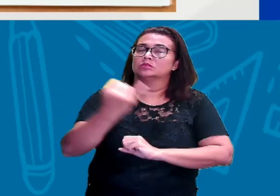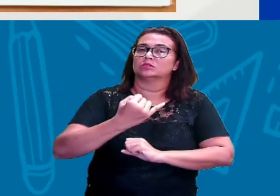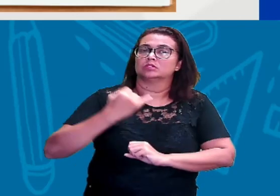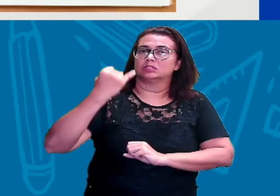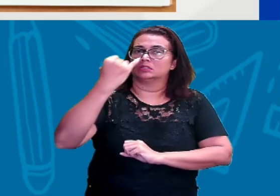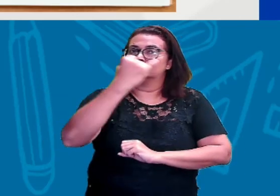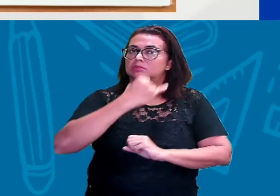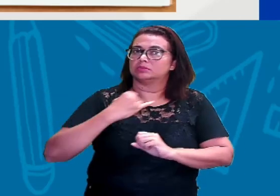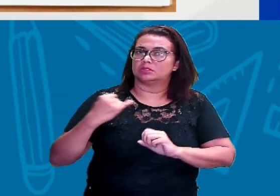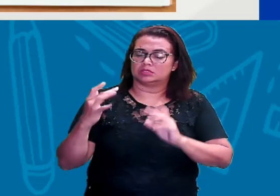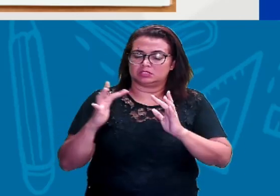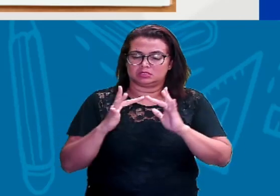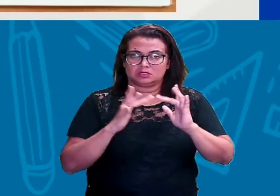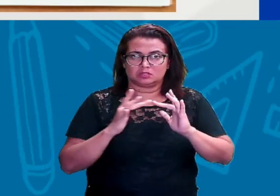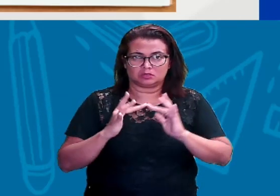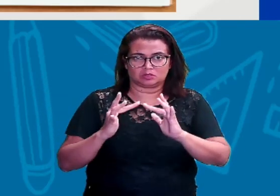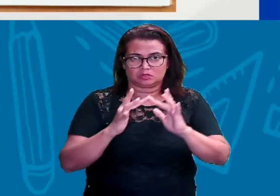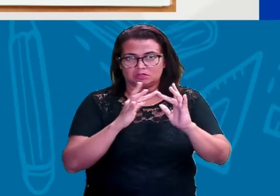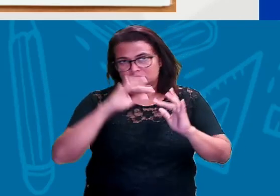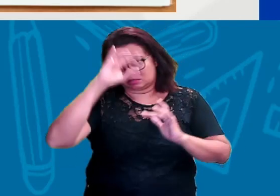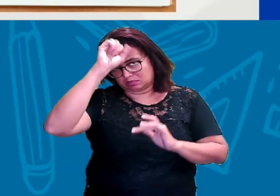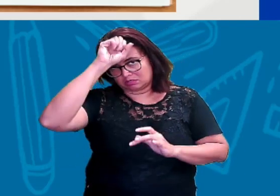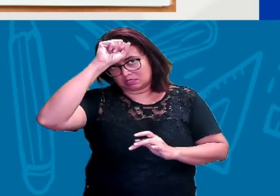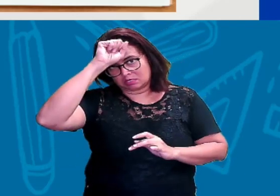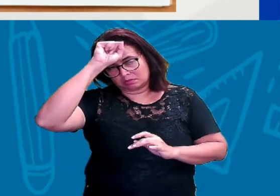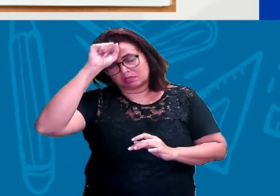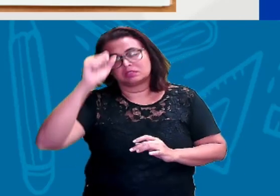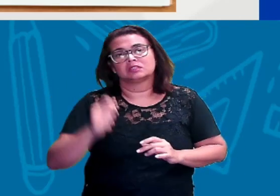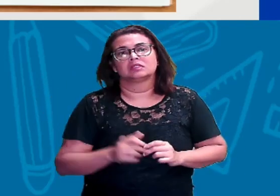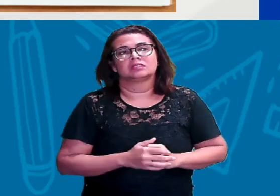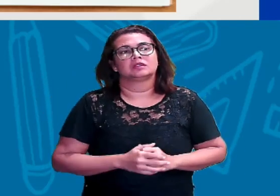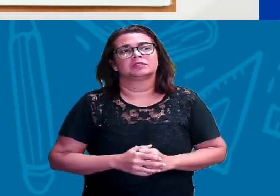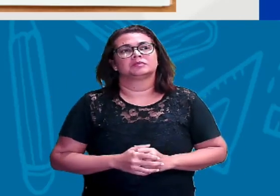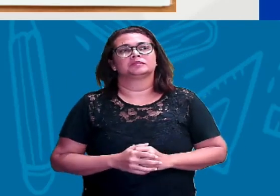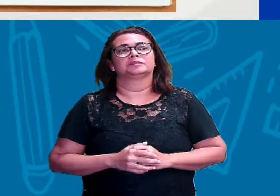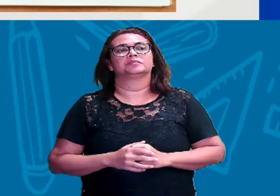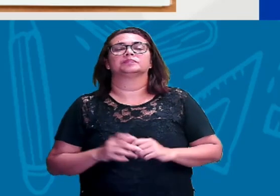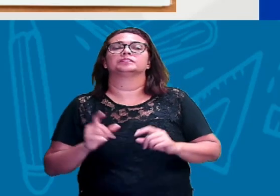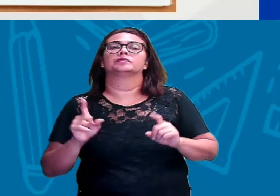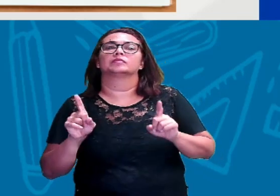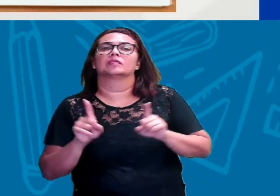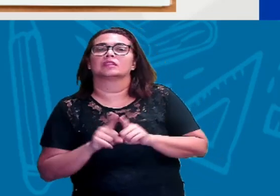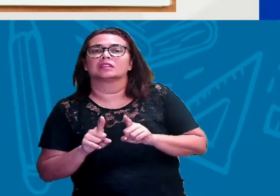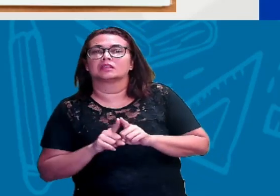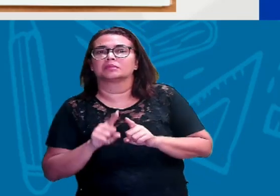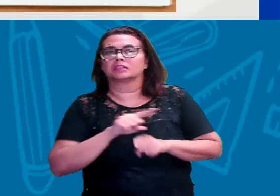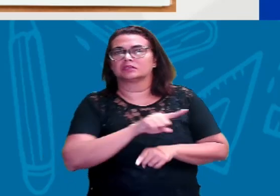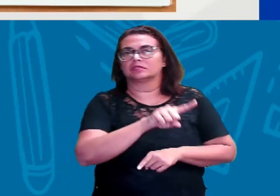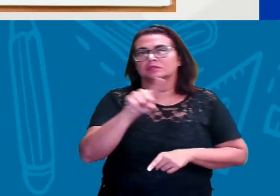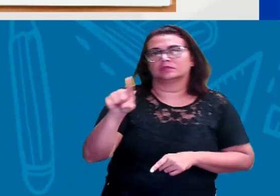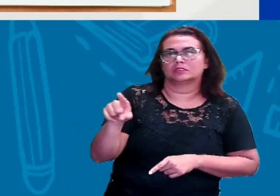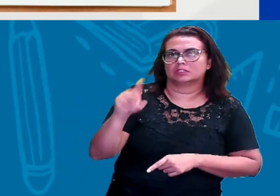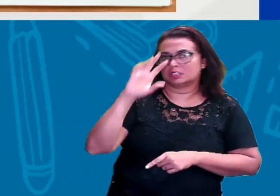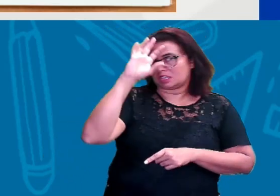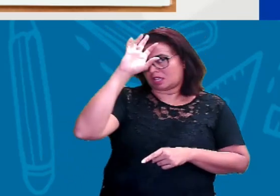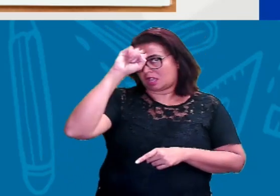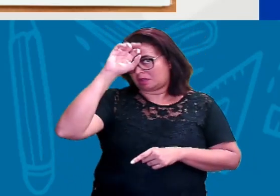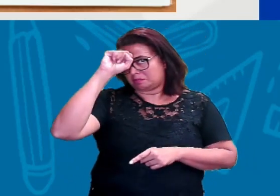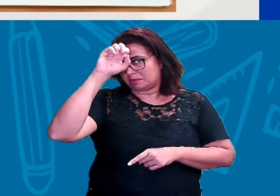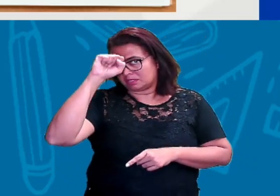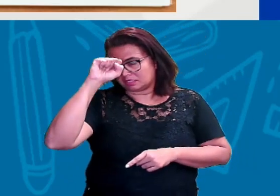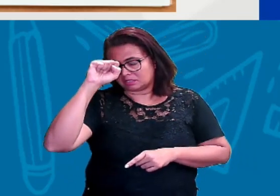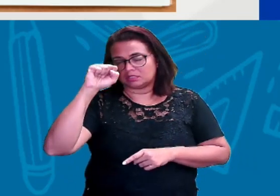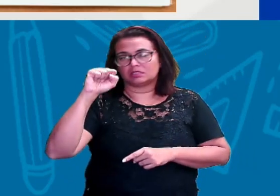esse contato. E outra coisa, pode chegar um momento que você sabendo como pronunciar o alfabeto, você